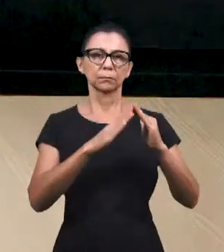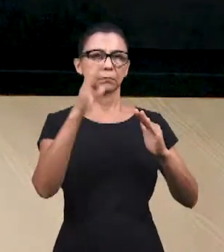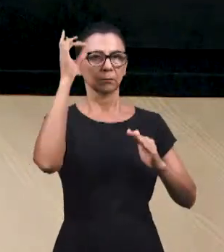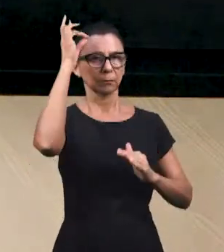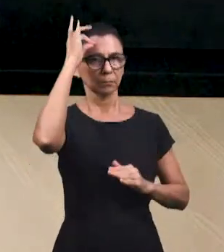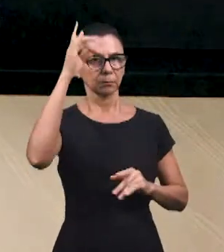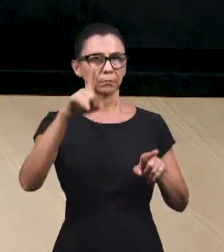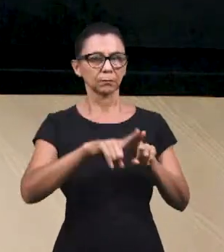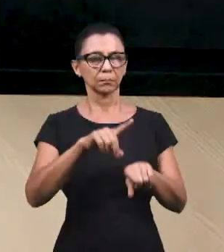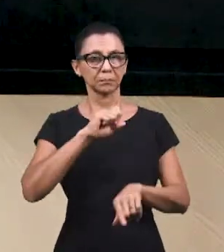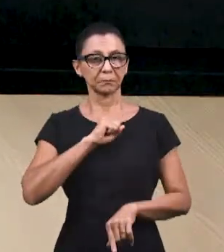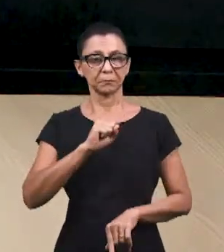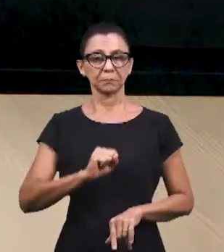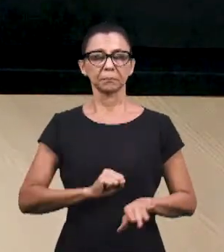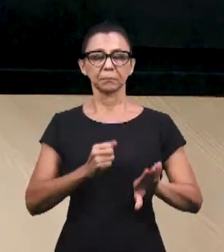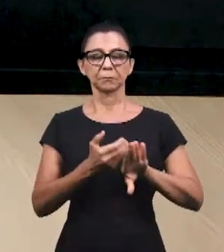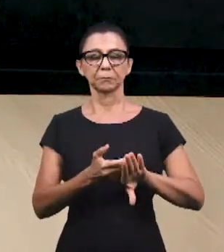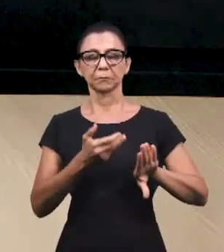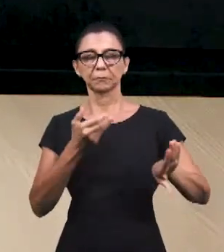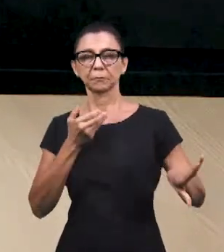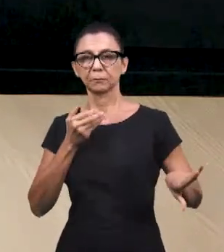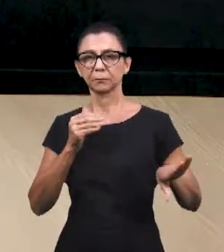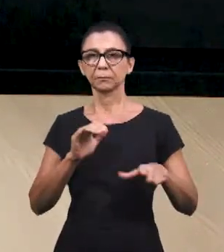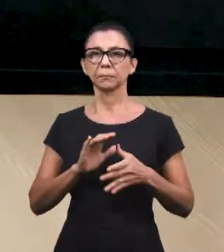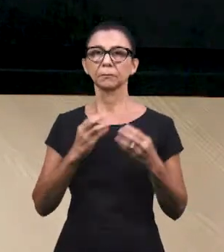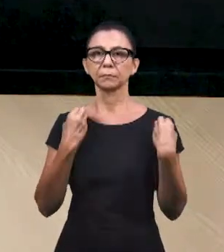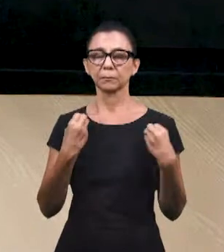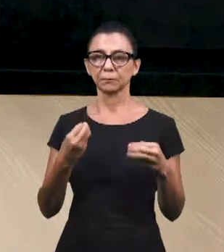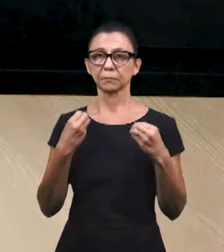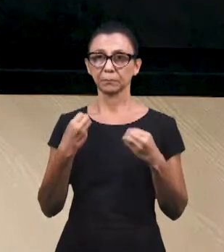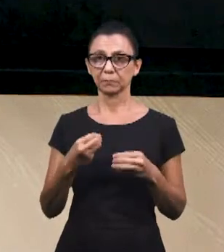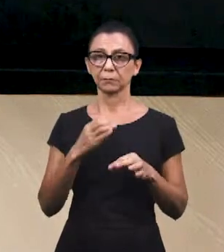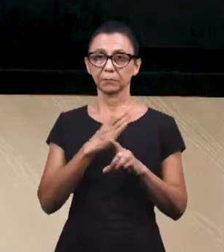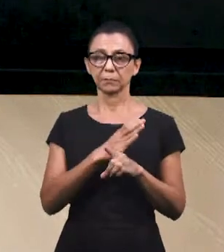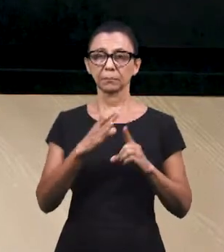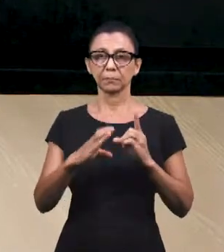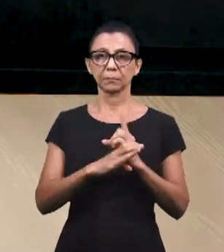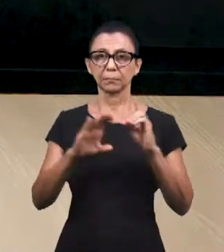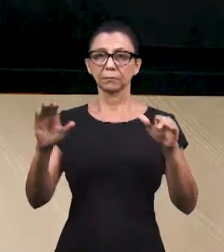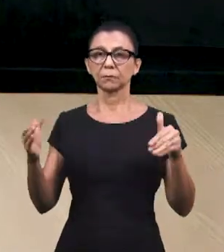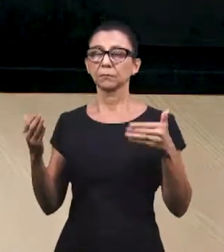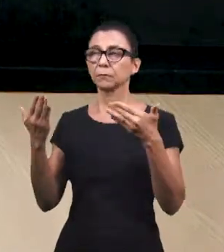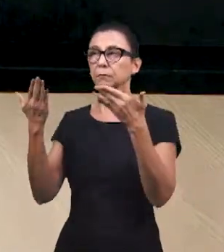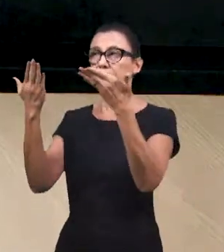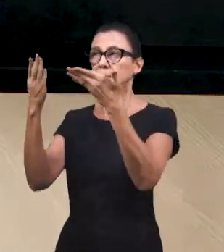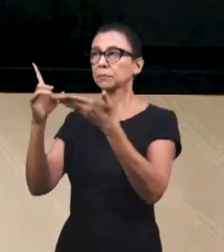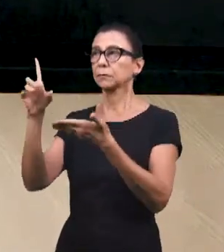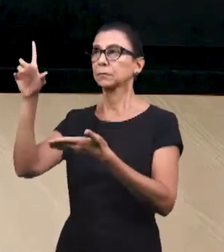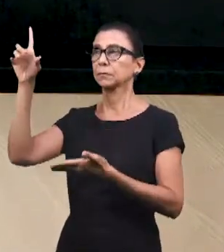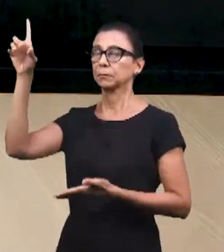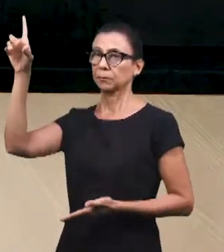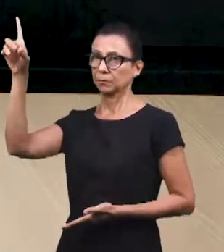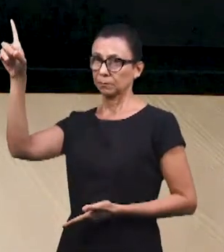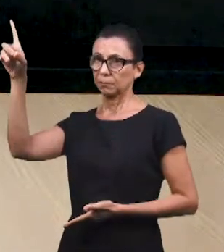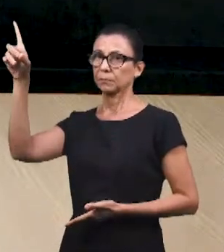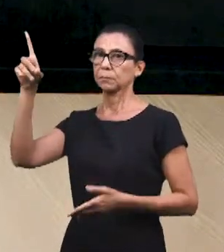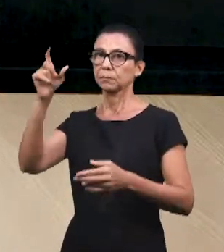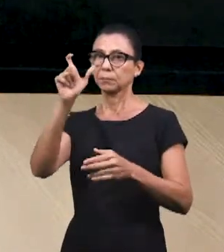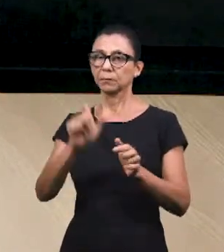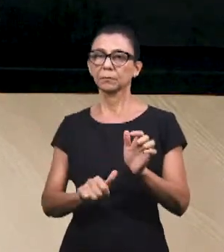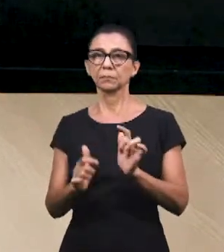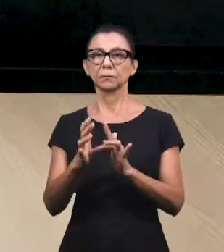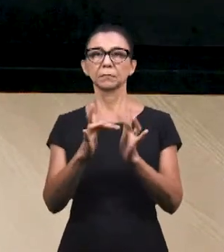sacerdócio santo para oferecer sacrifícios espirituais agradáveis a Deus por Jesus